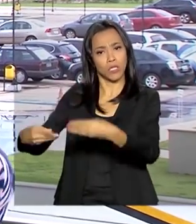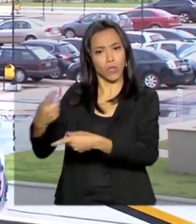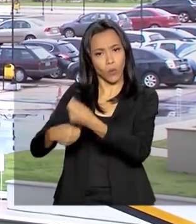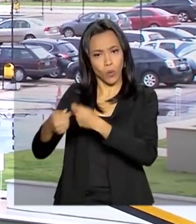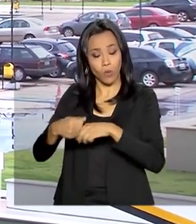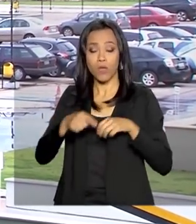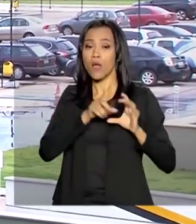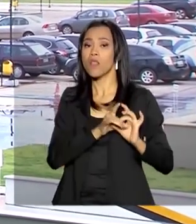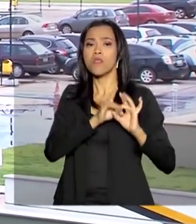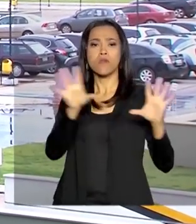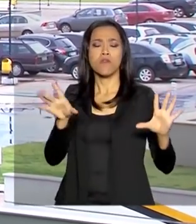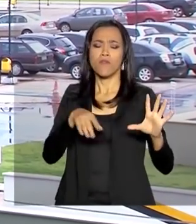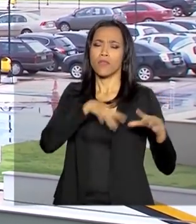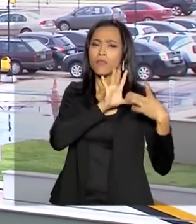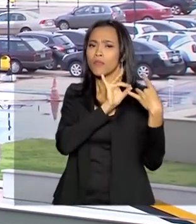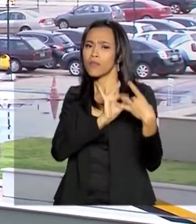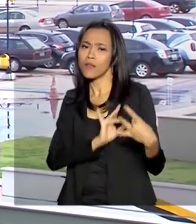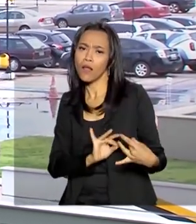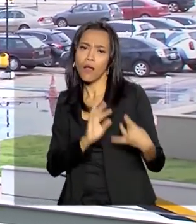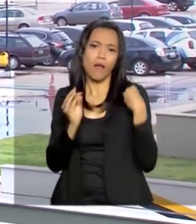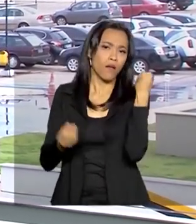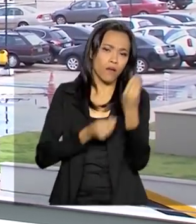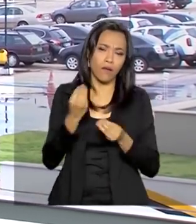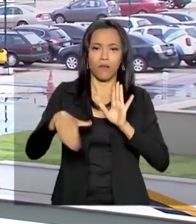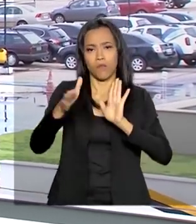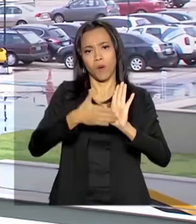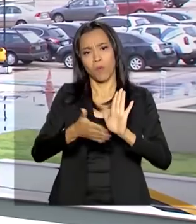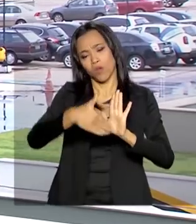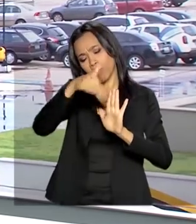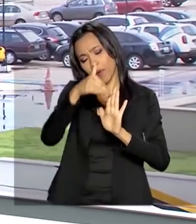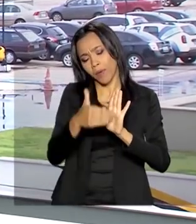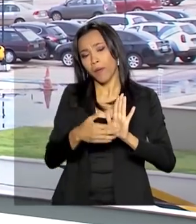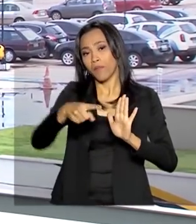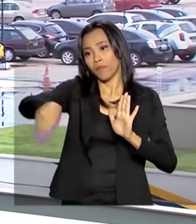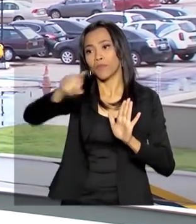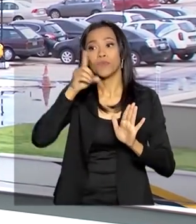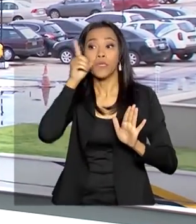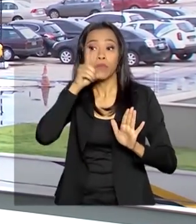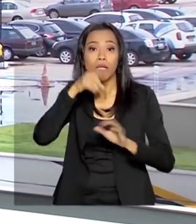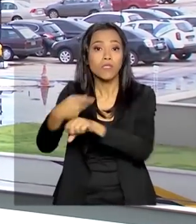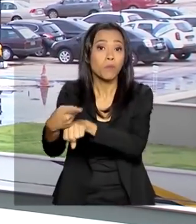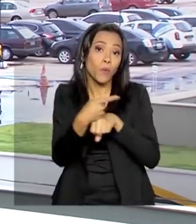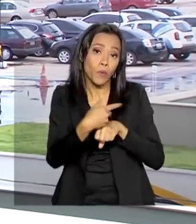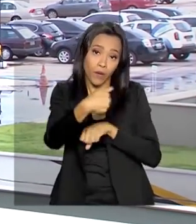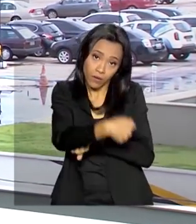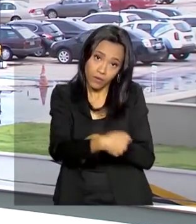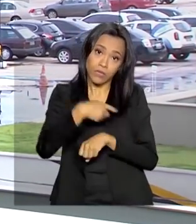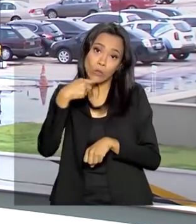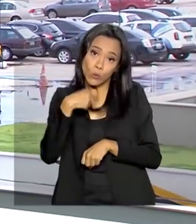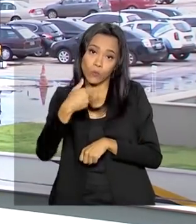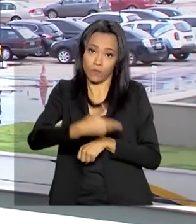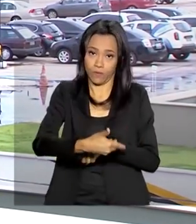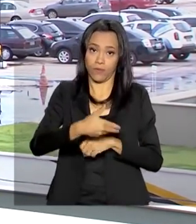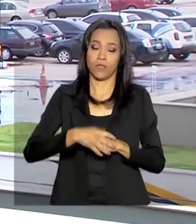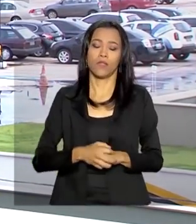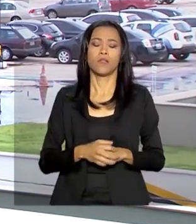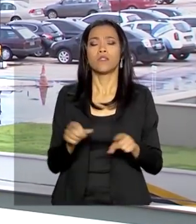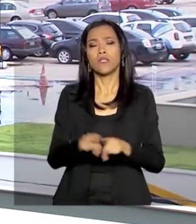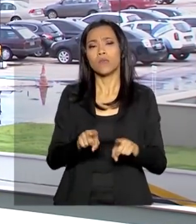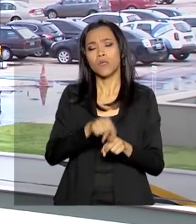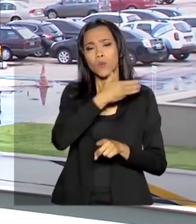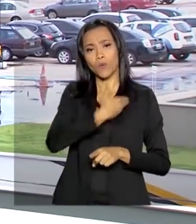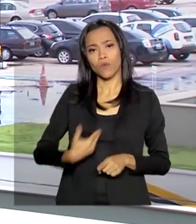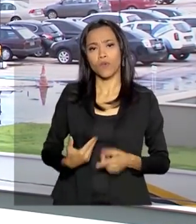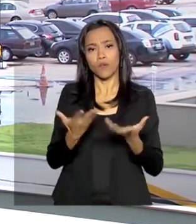para detalhar então esse projeto para os deputados. O governo também quer publicar um